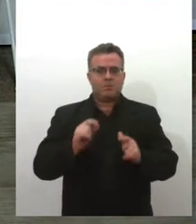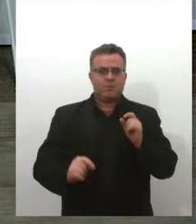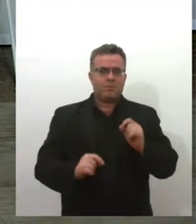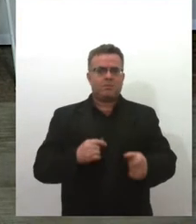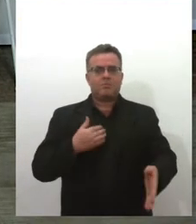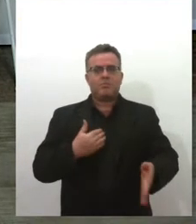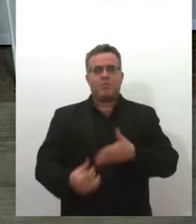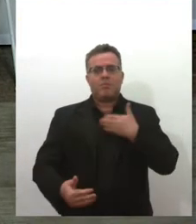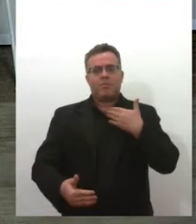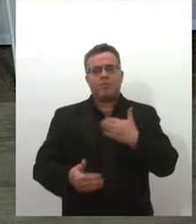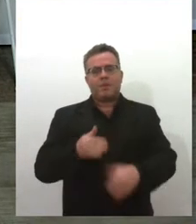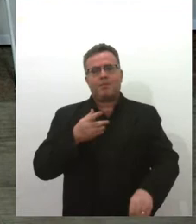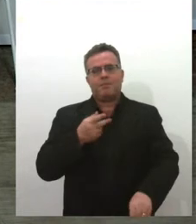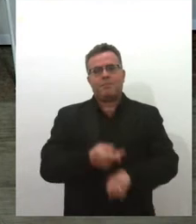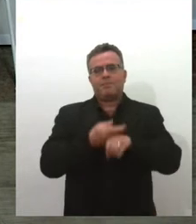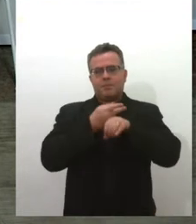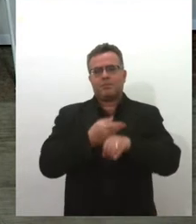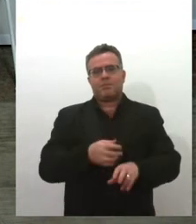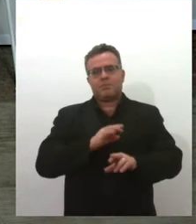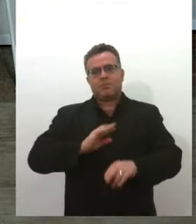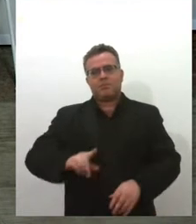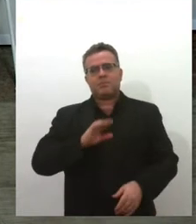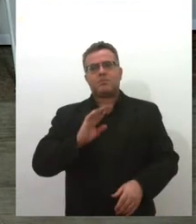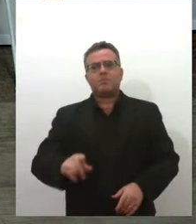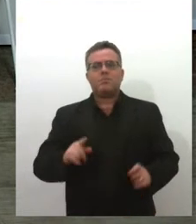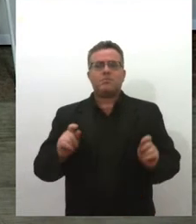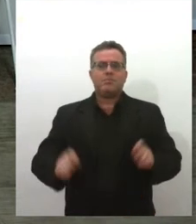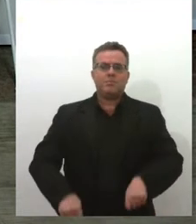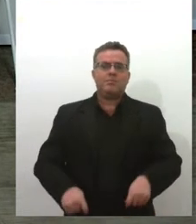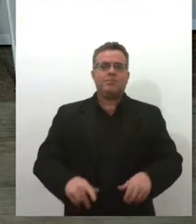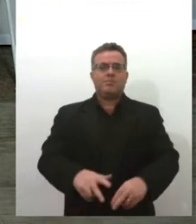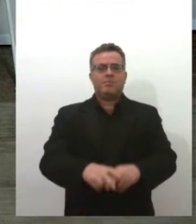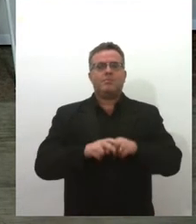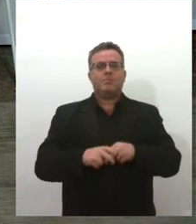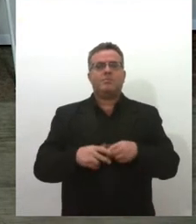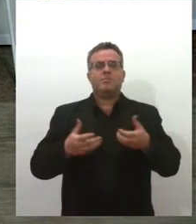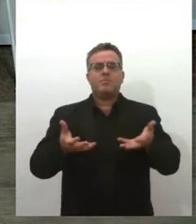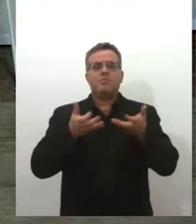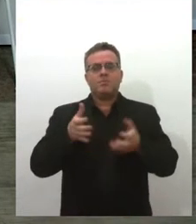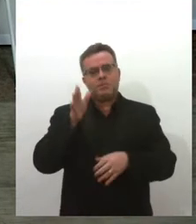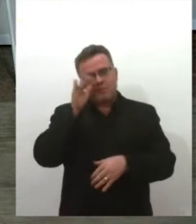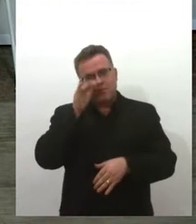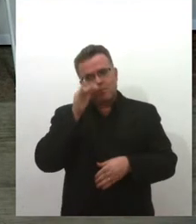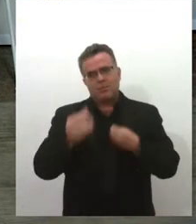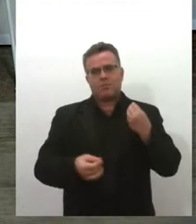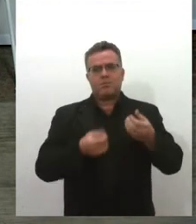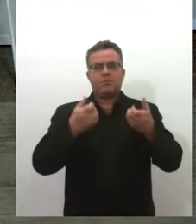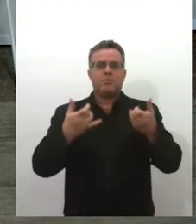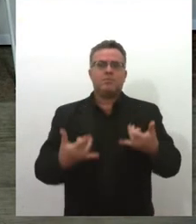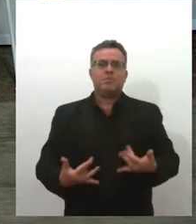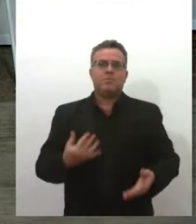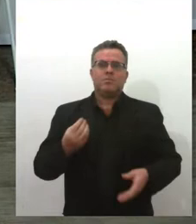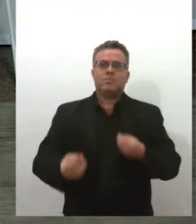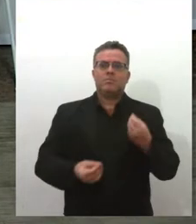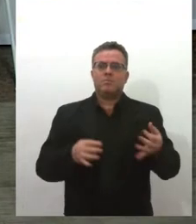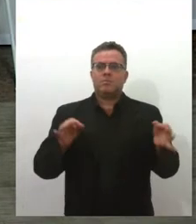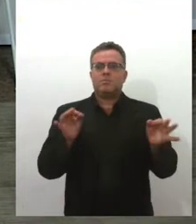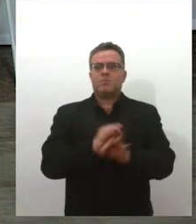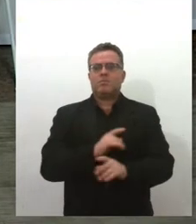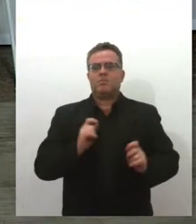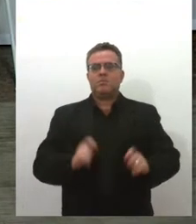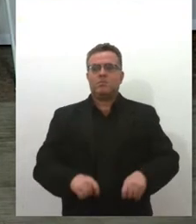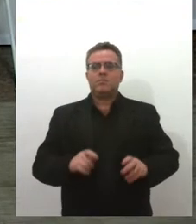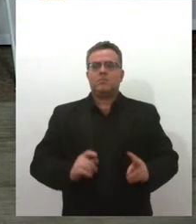feito, né, esse. E a gente está aqui para saber um pouquinho mais, não só inclusive da sua trajetória, mas desse